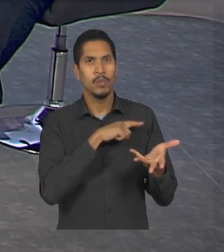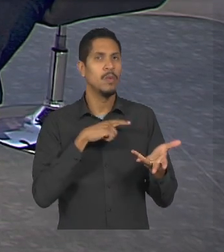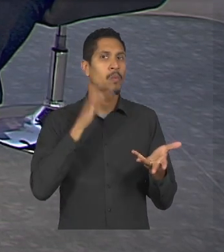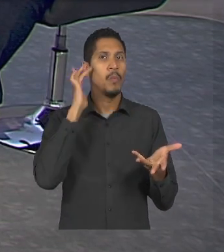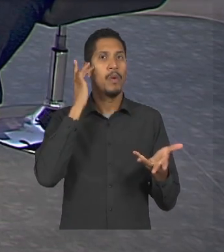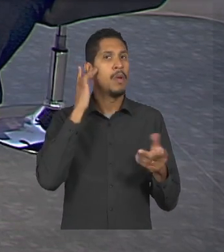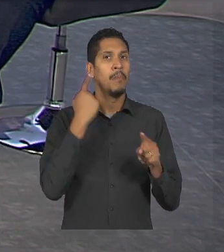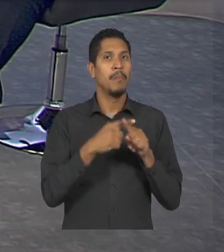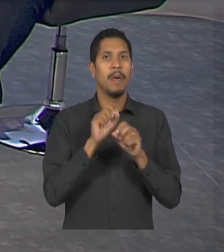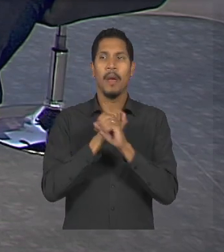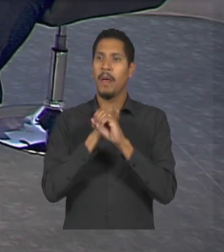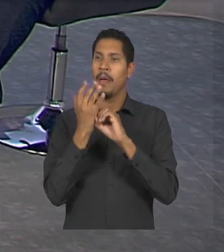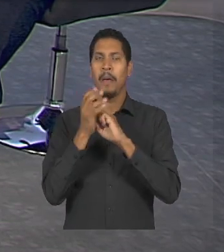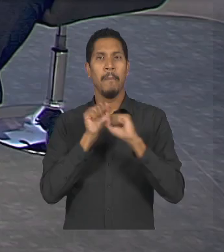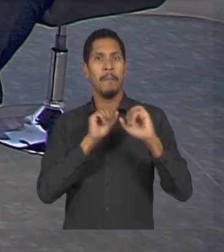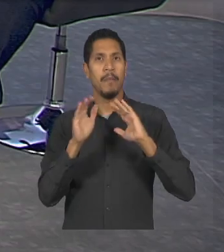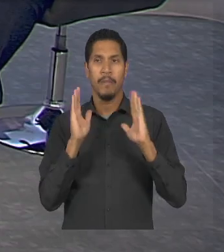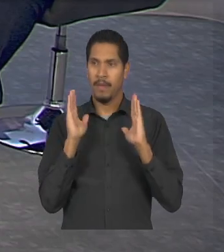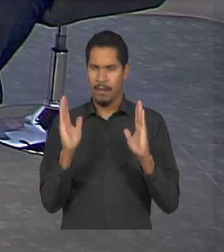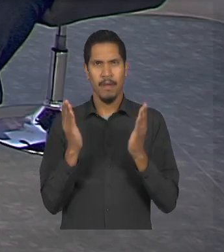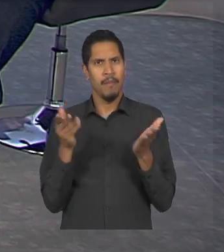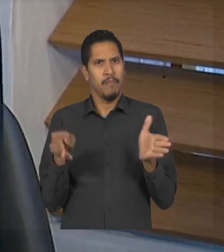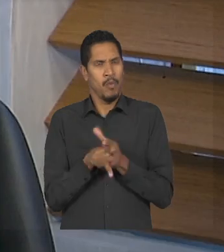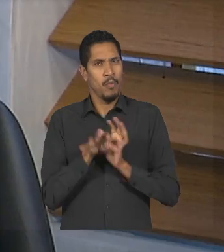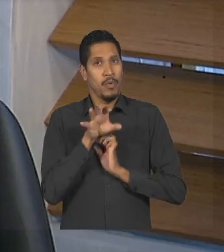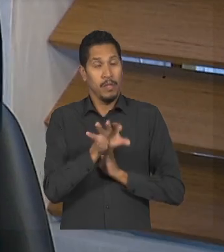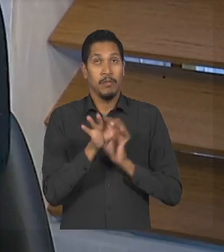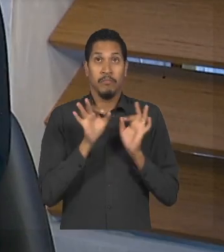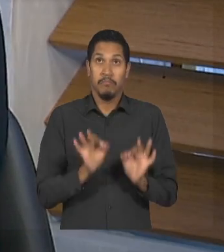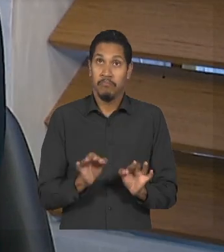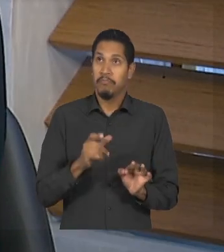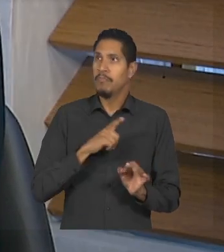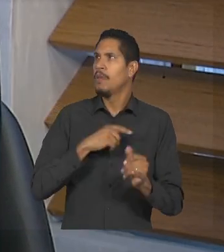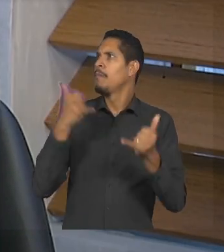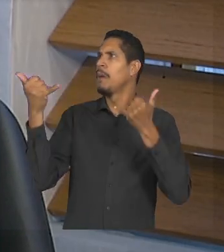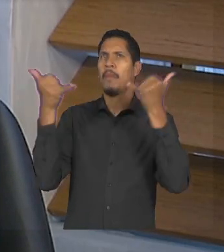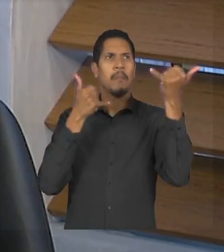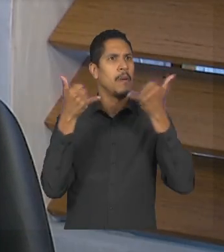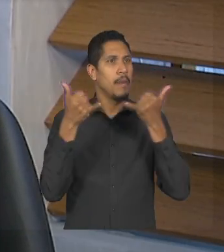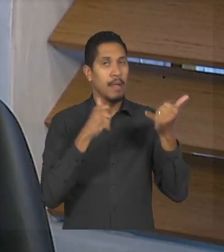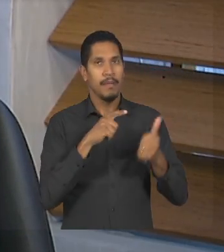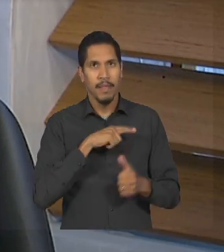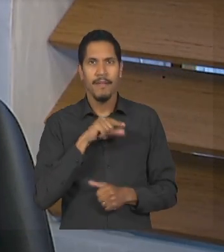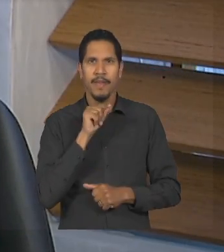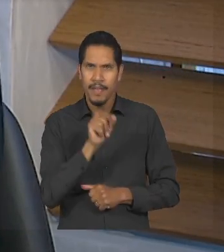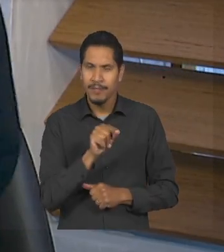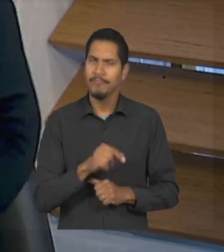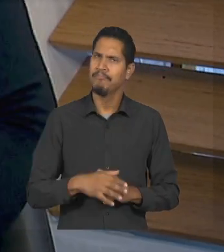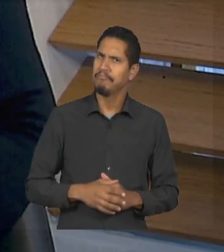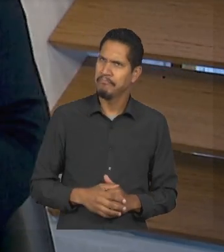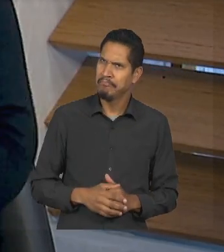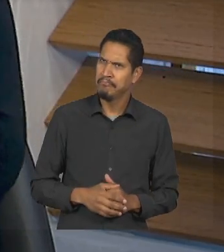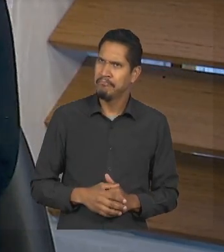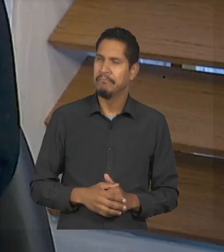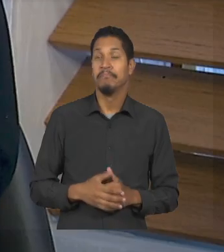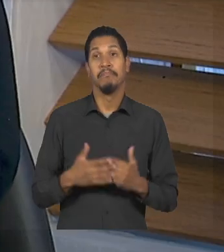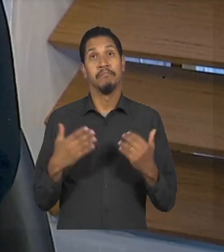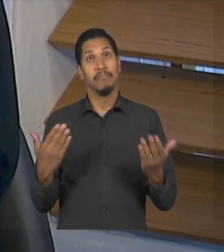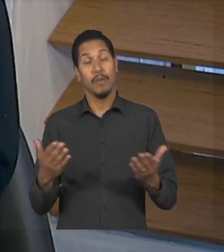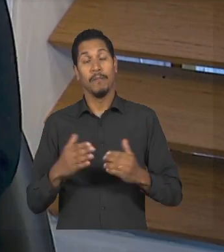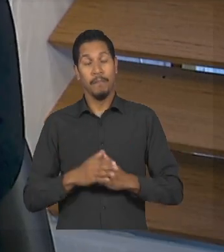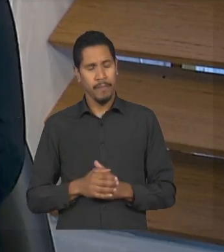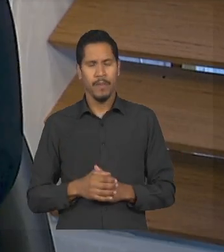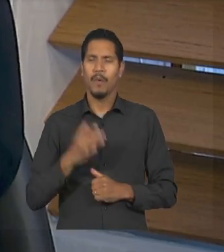por conta da pandemia que era uma criança da pandemia que surgiam as notícias das crianças da pandemia e por falta de